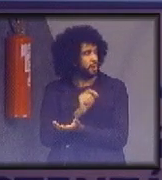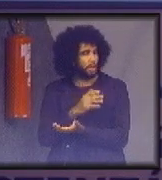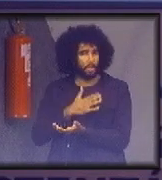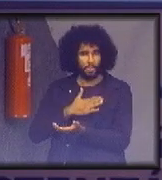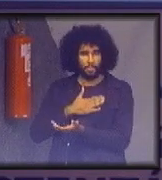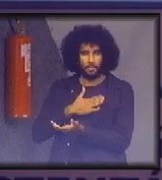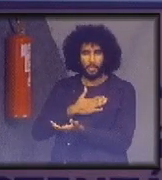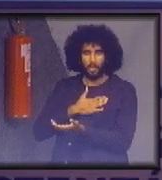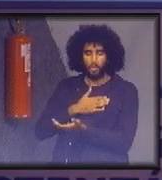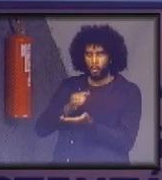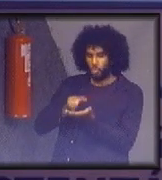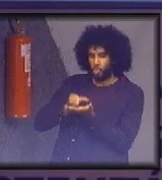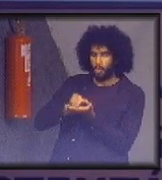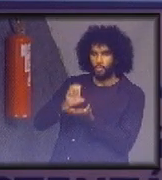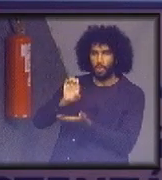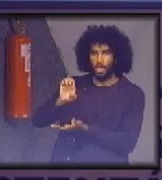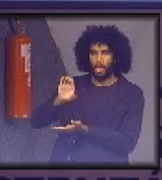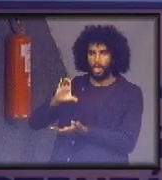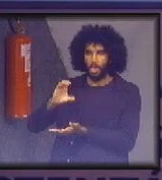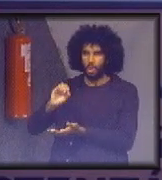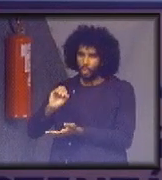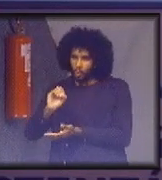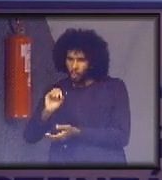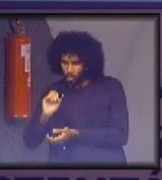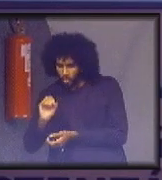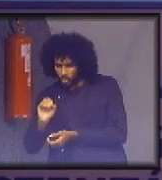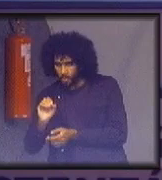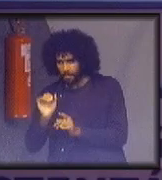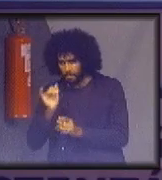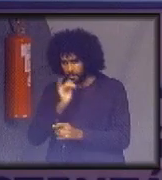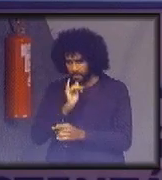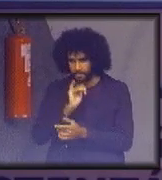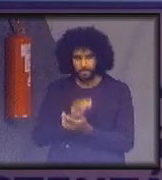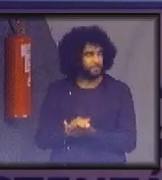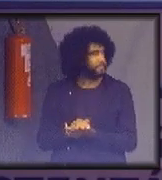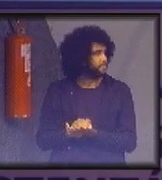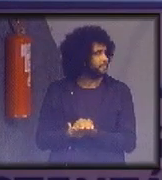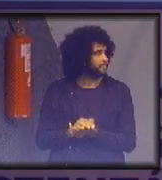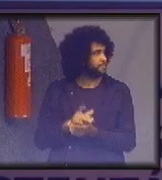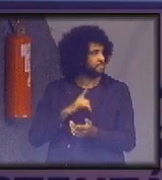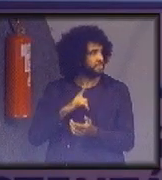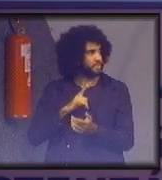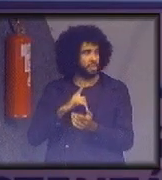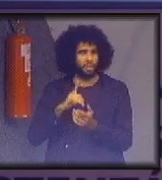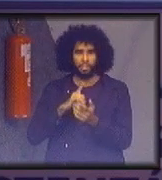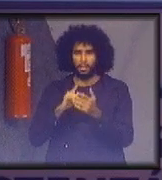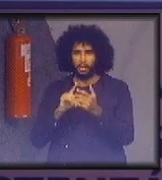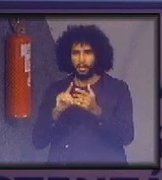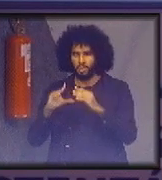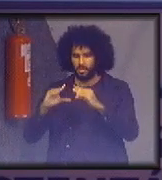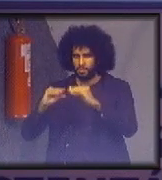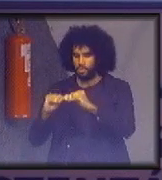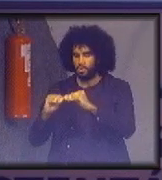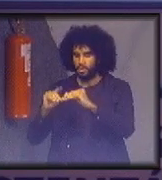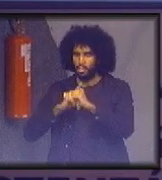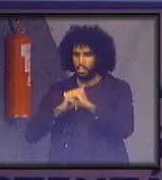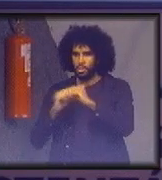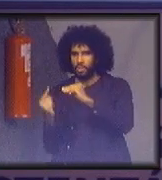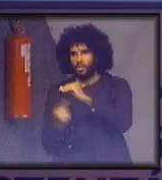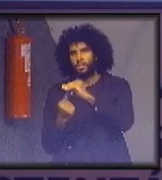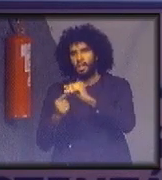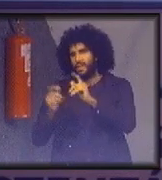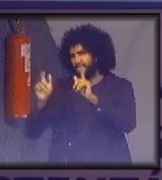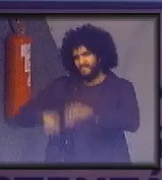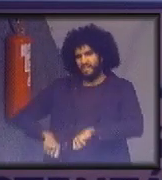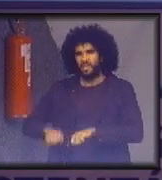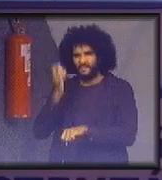eco, que é interessante, porque é um copinho que ele colapsa e fica um circulozinho. Então, ele é fácil de carregar, tem